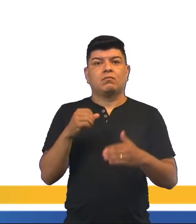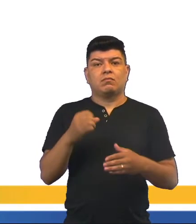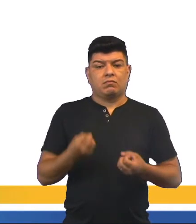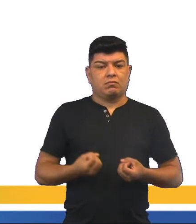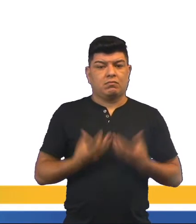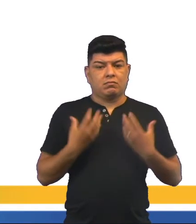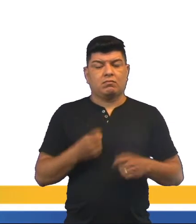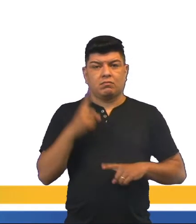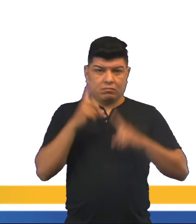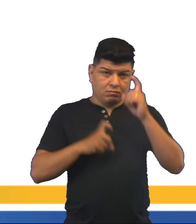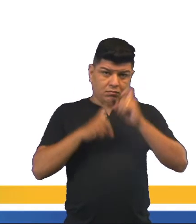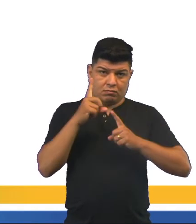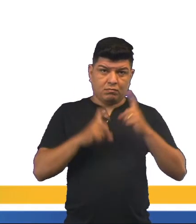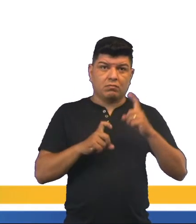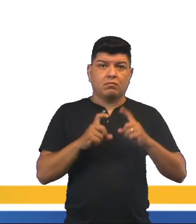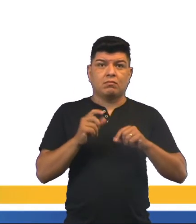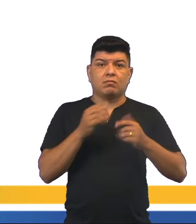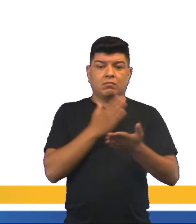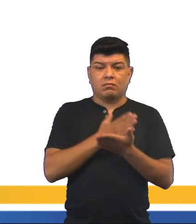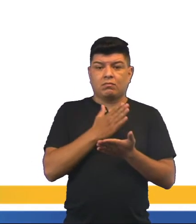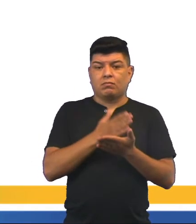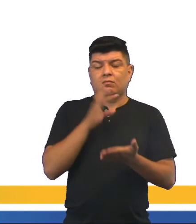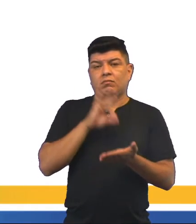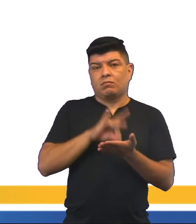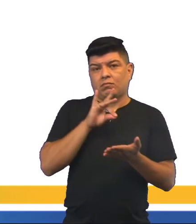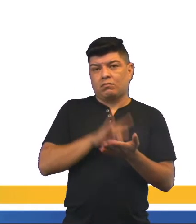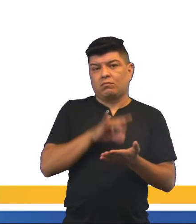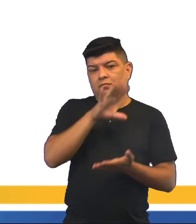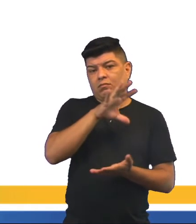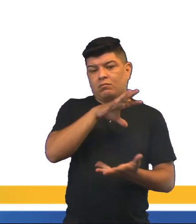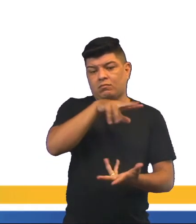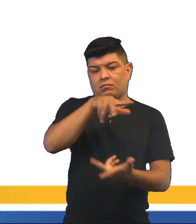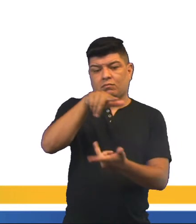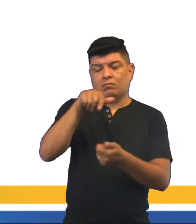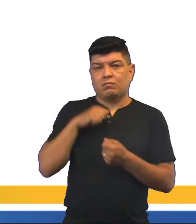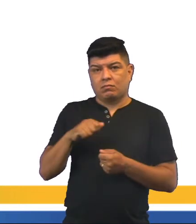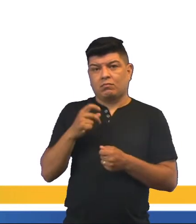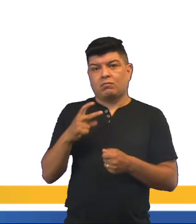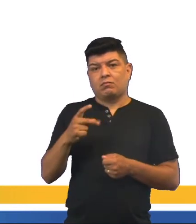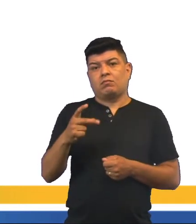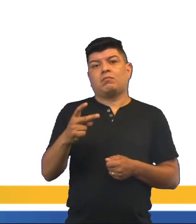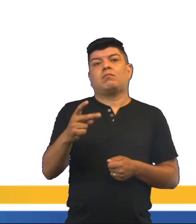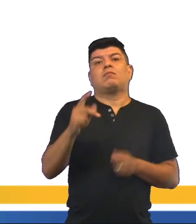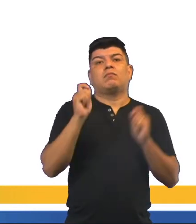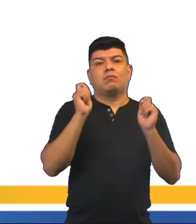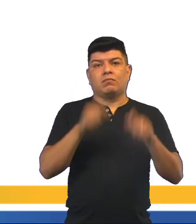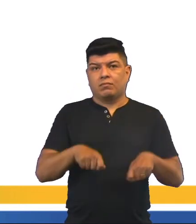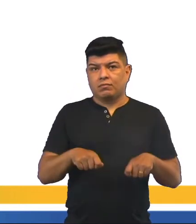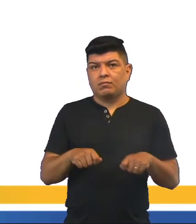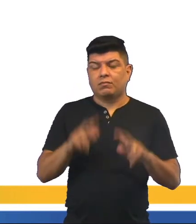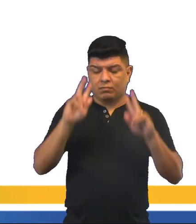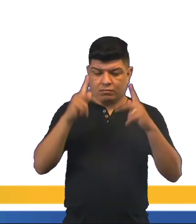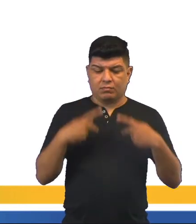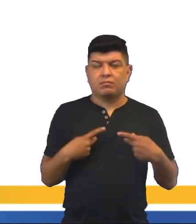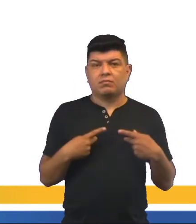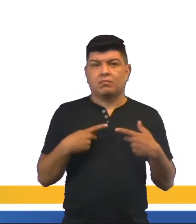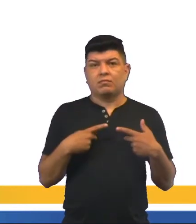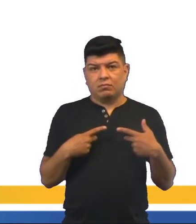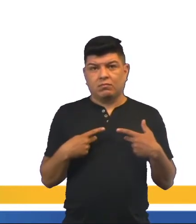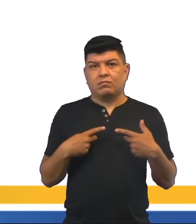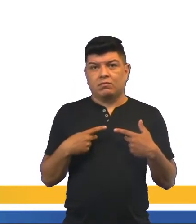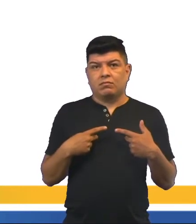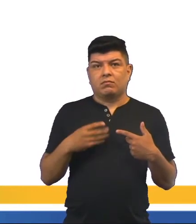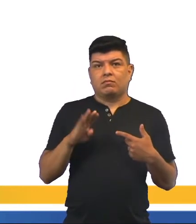expressa e modela parcelas de realidade do universo, das infinitas possibilidades humanas, né?